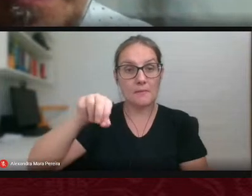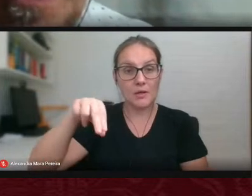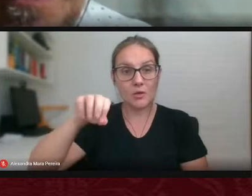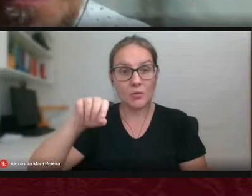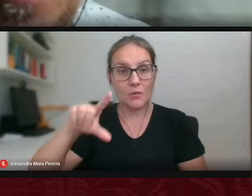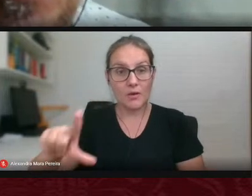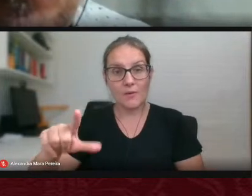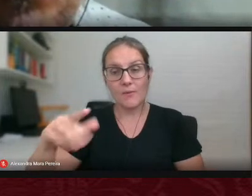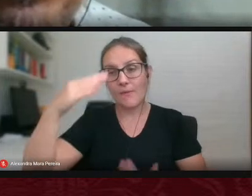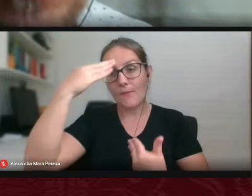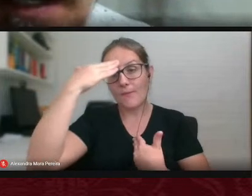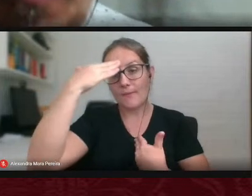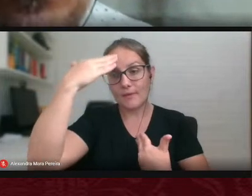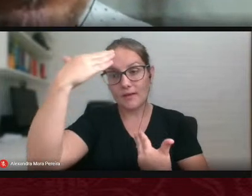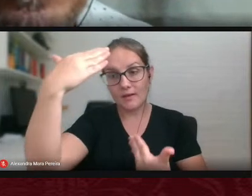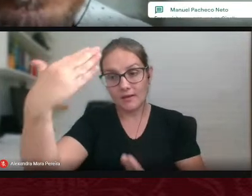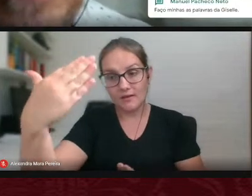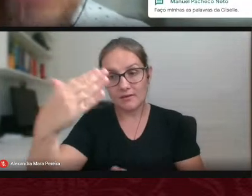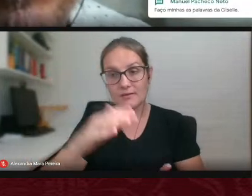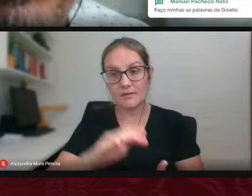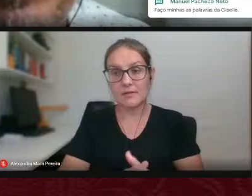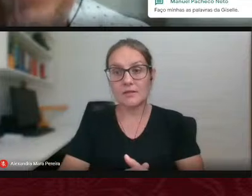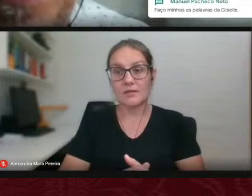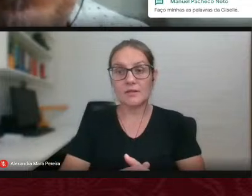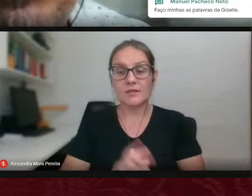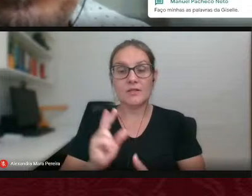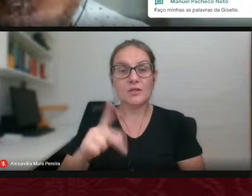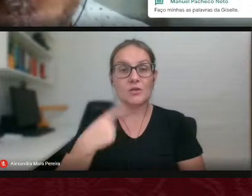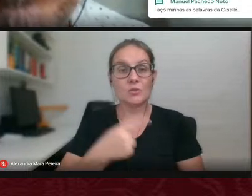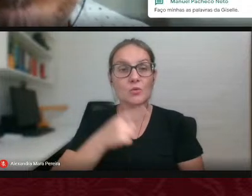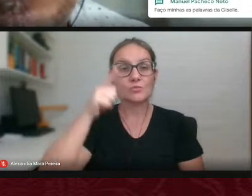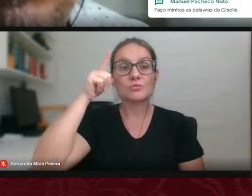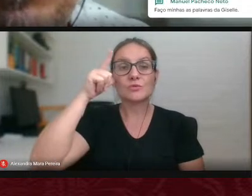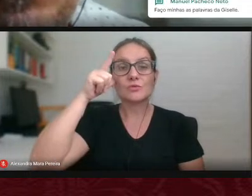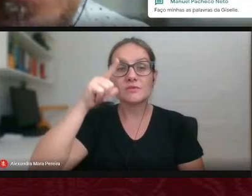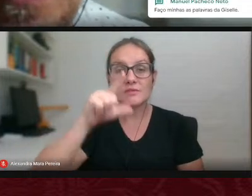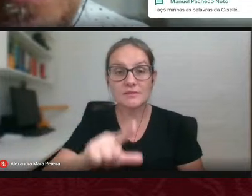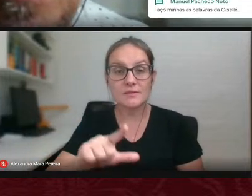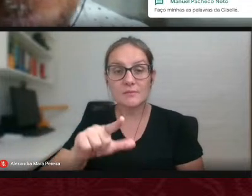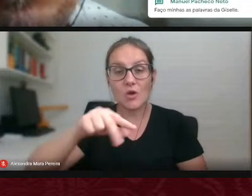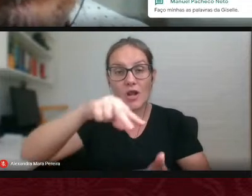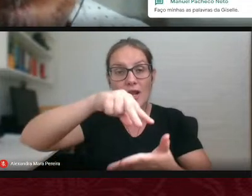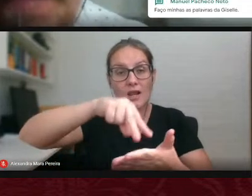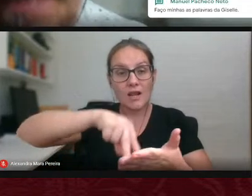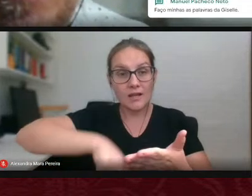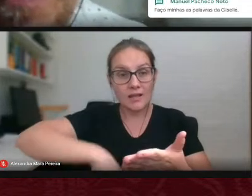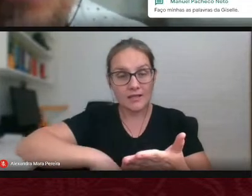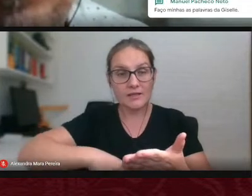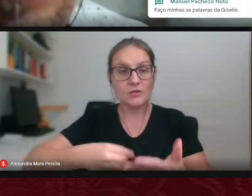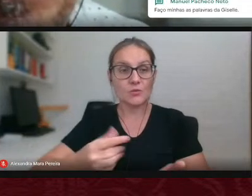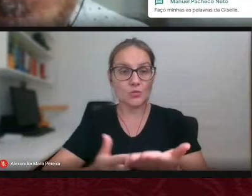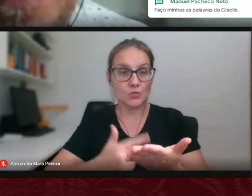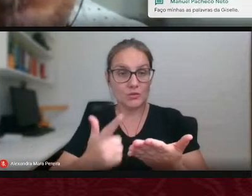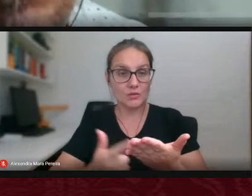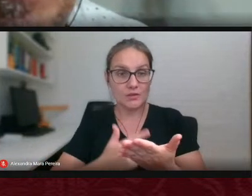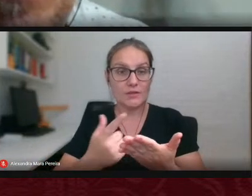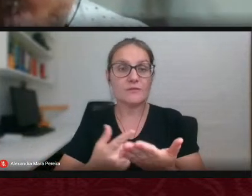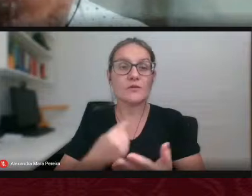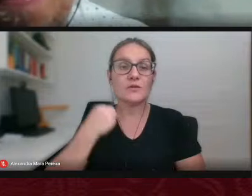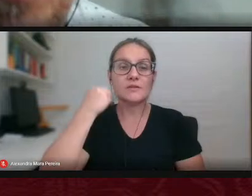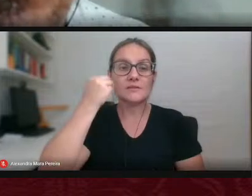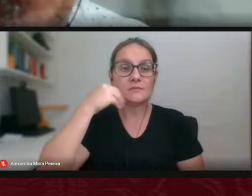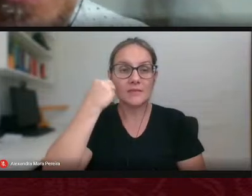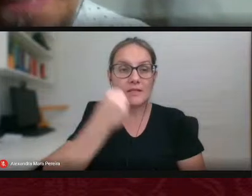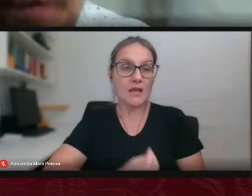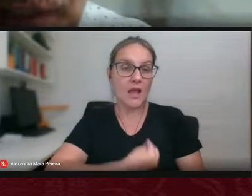e que consigamos ler Manuel de Barros ler o livro e viver experimentar a vida